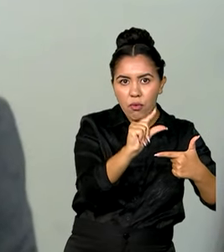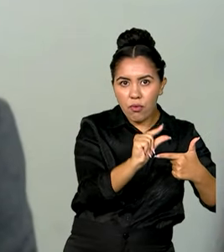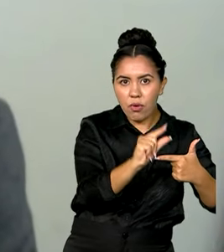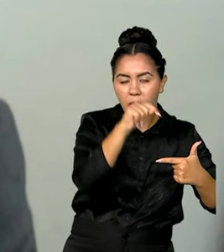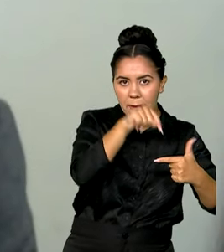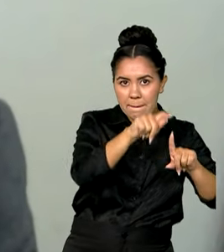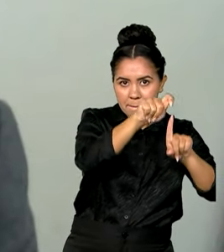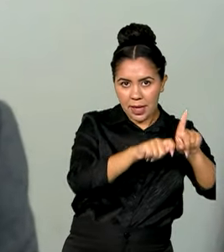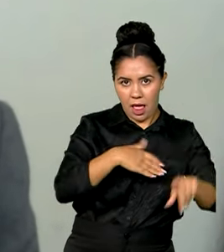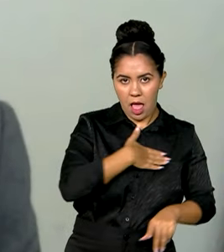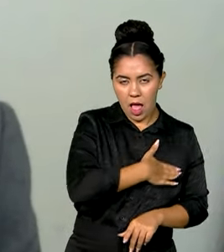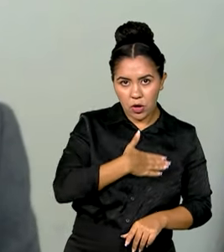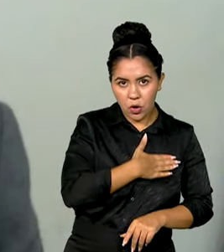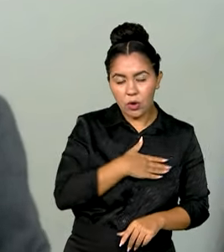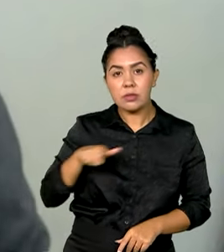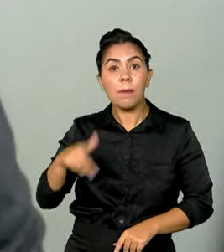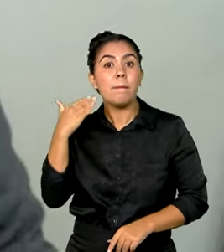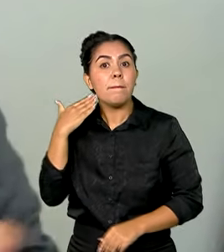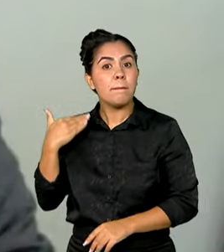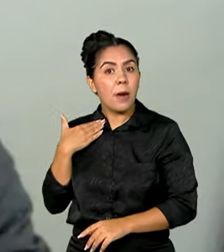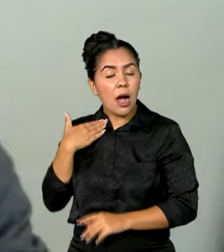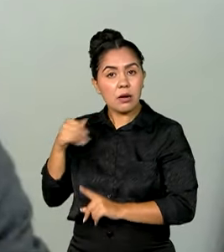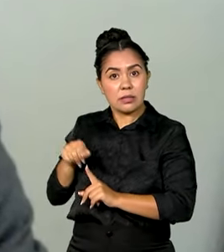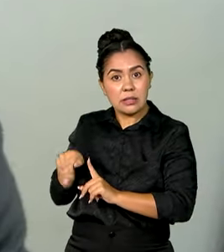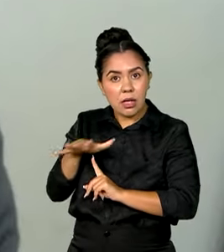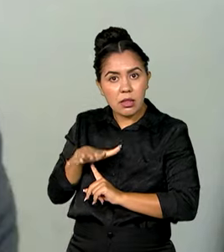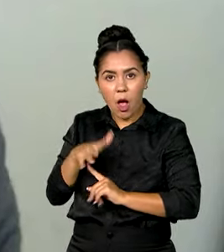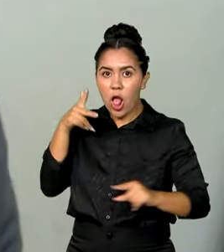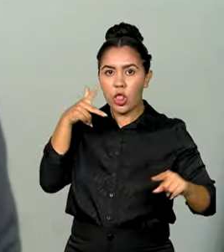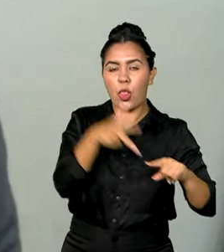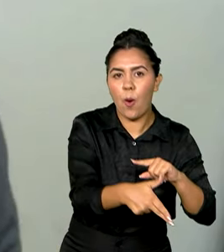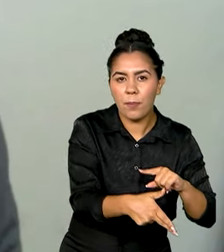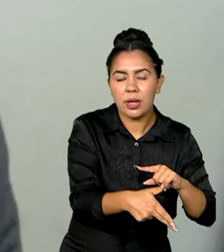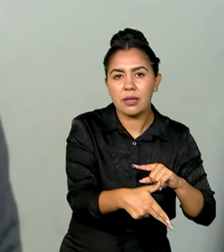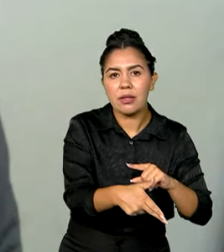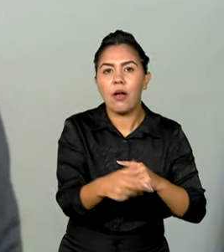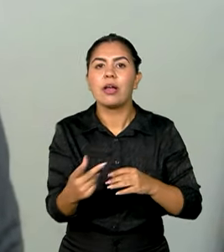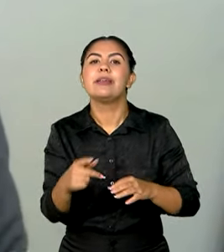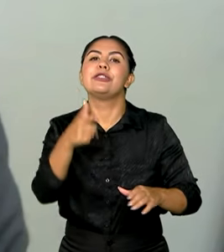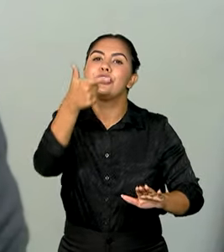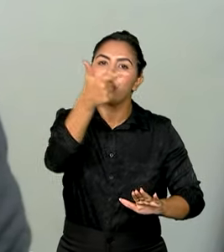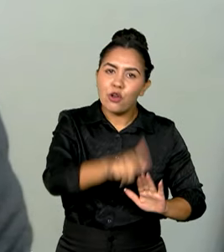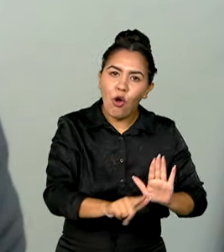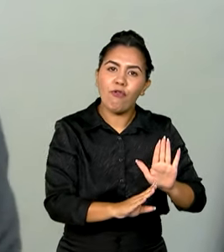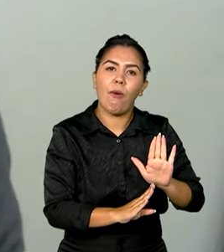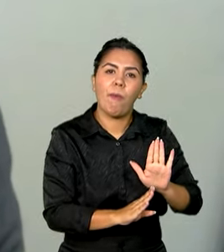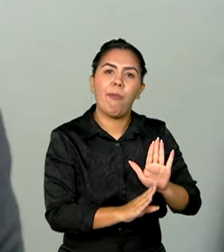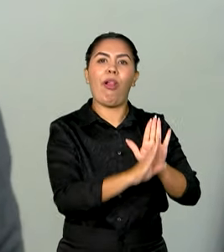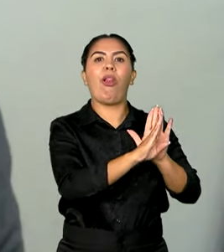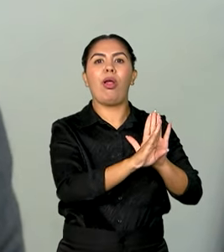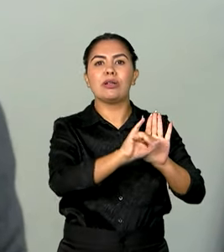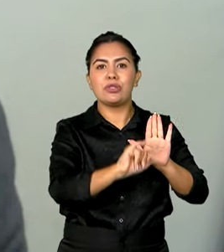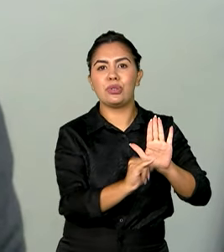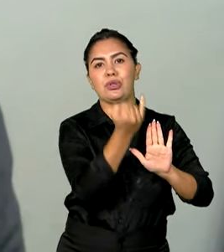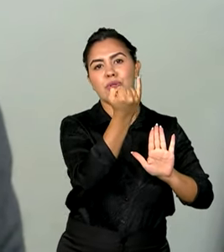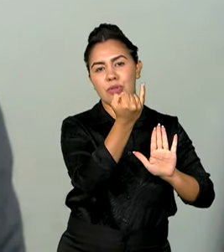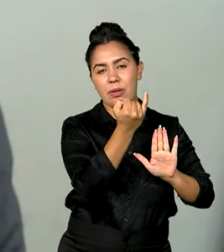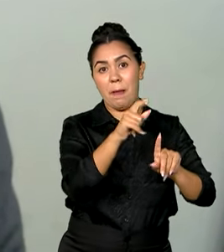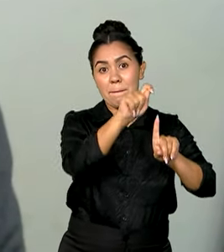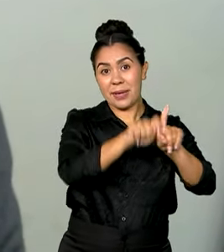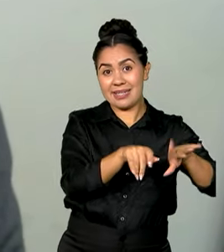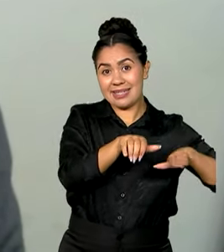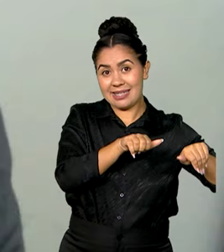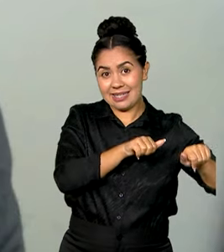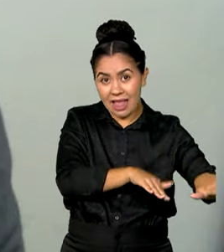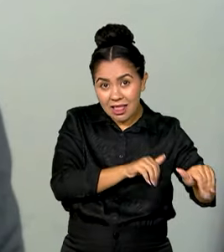o Banco Central interrompeu a redução e voltou a aumentar a Selic em setembro. Então,